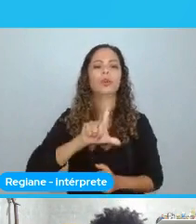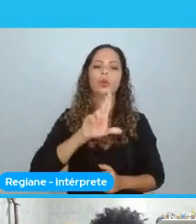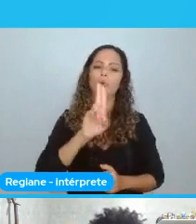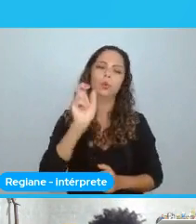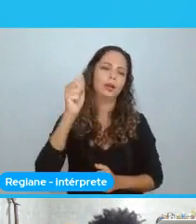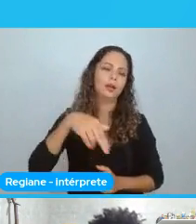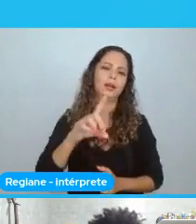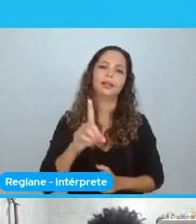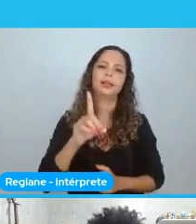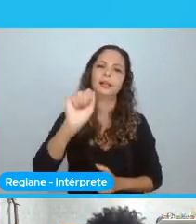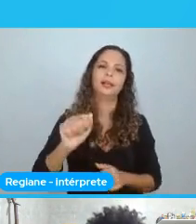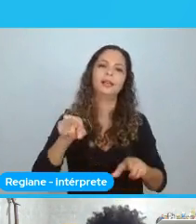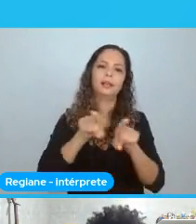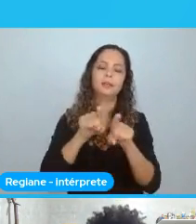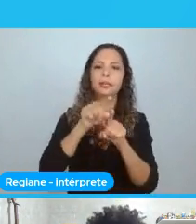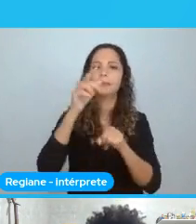E com algumas meninas na mesa. a gente se prontificou.